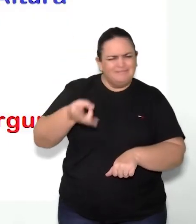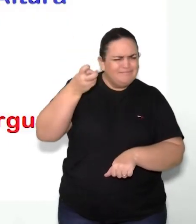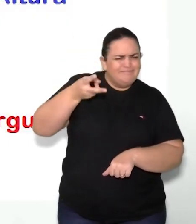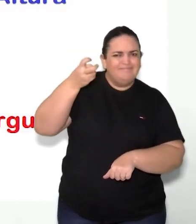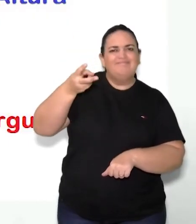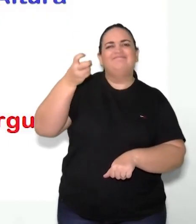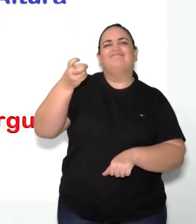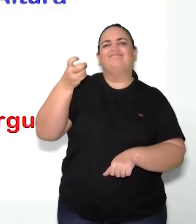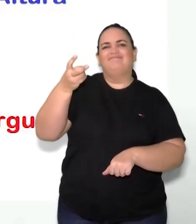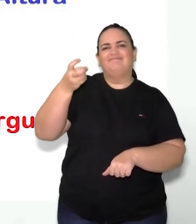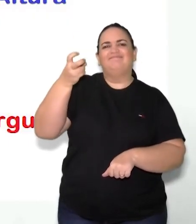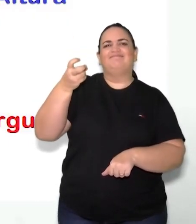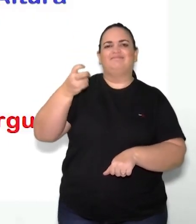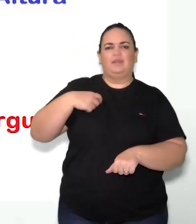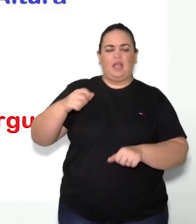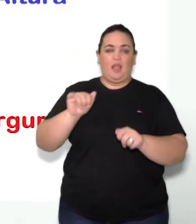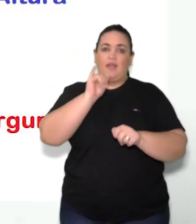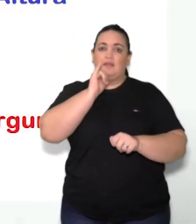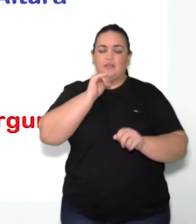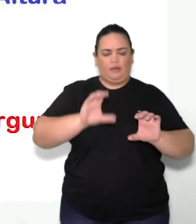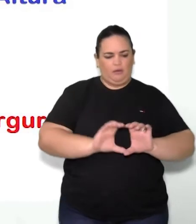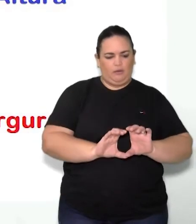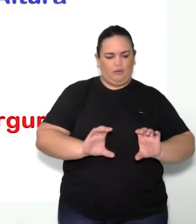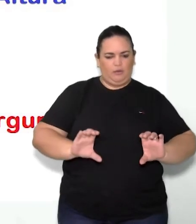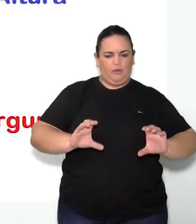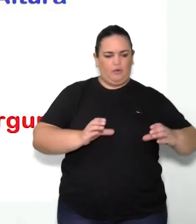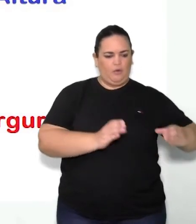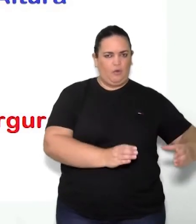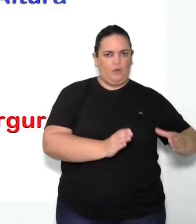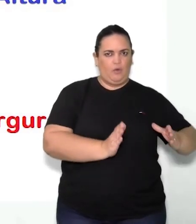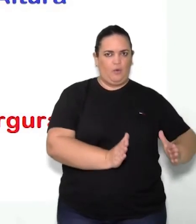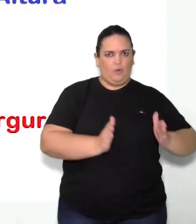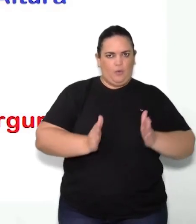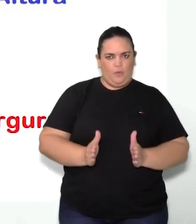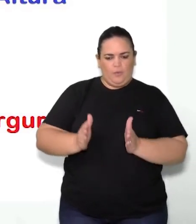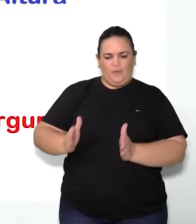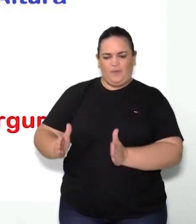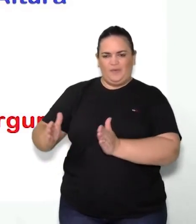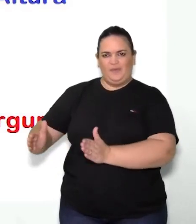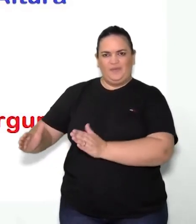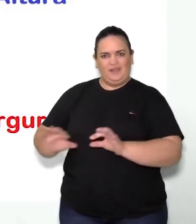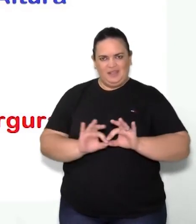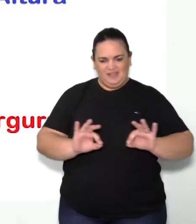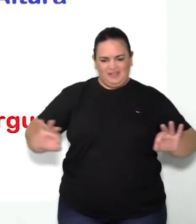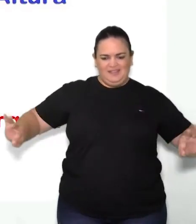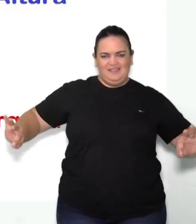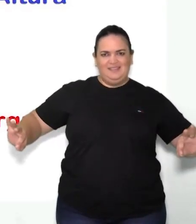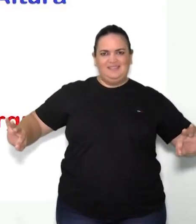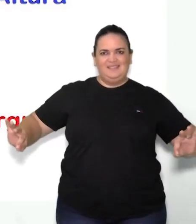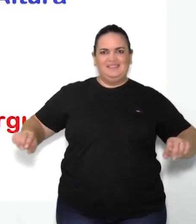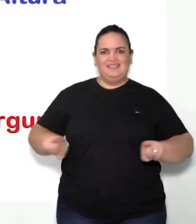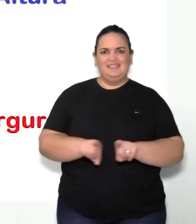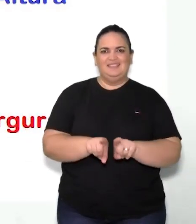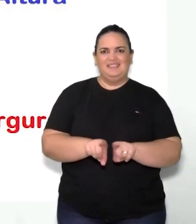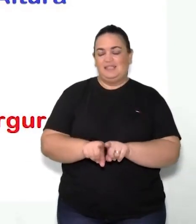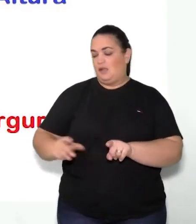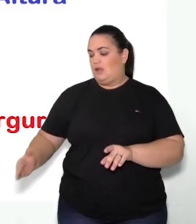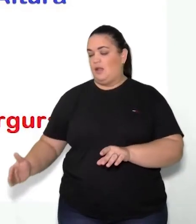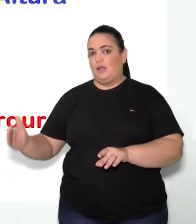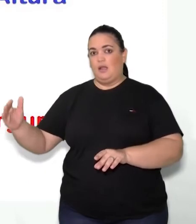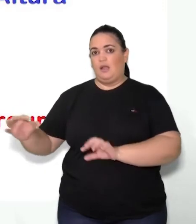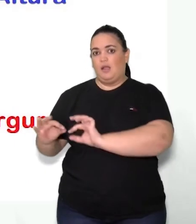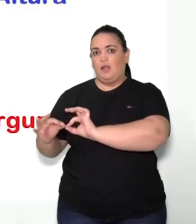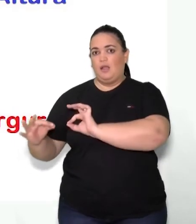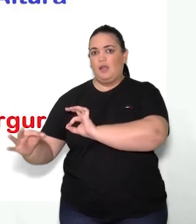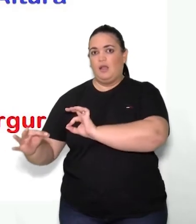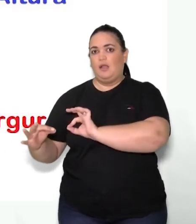tá? Temos aqui na parte de baixo a questão do comprimento, na lateral a largura e